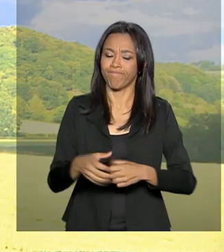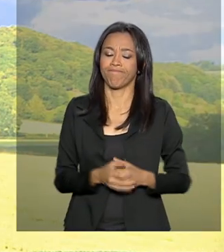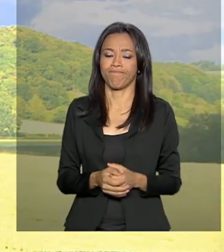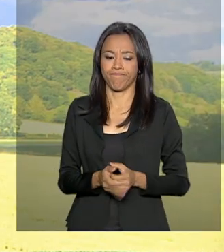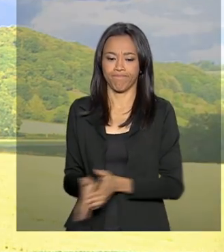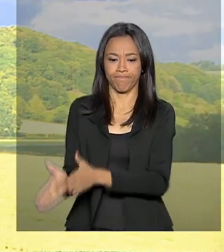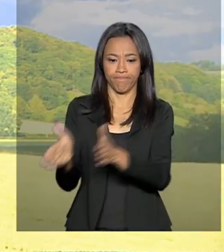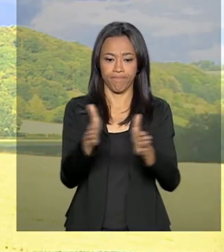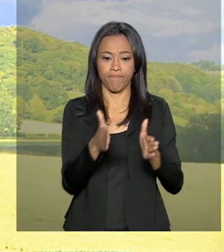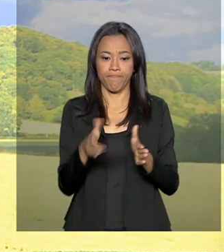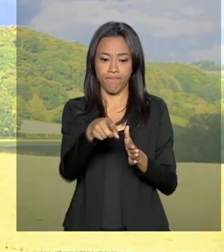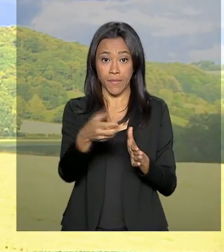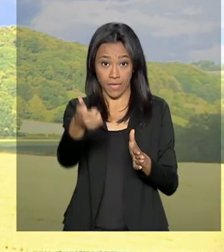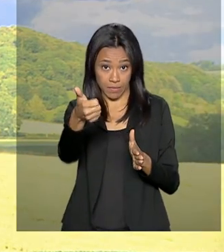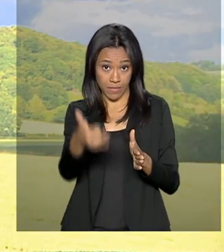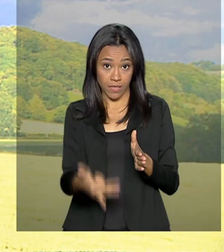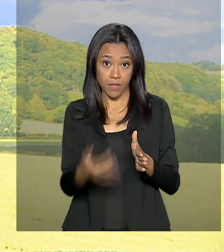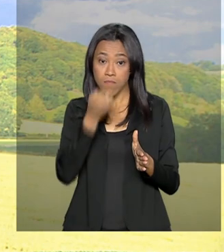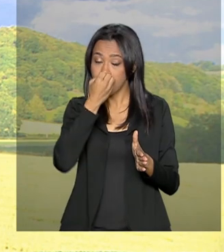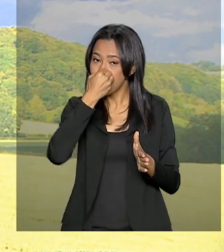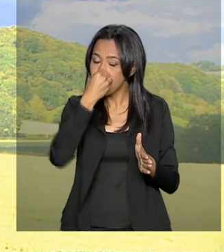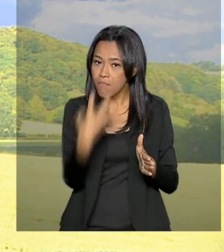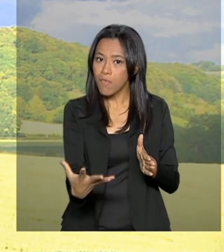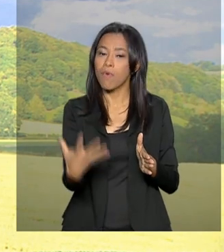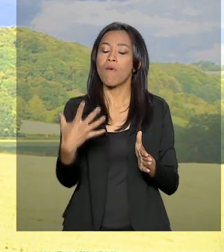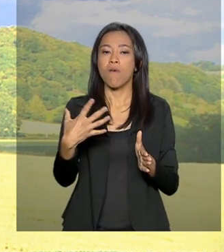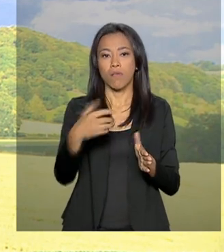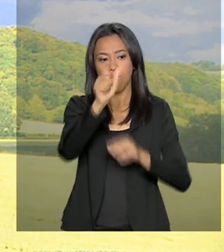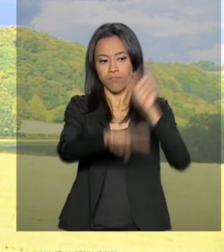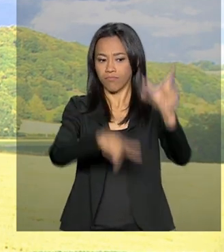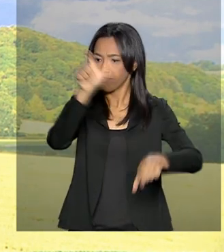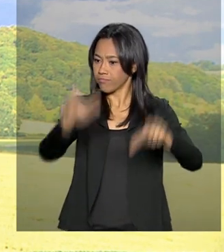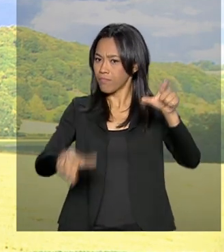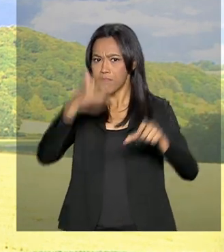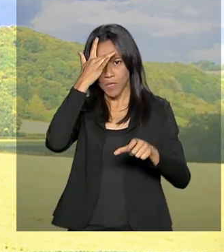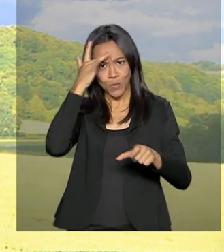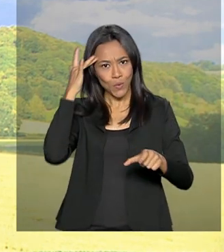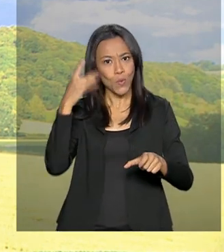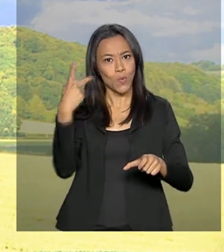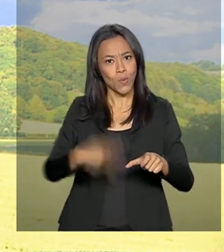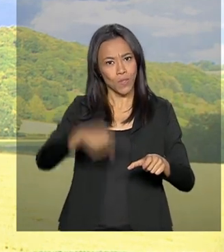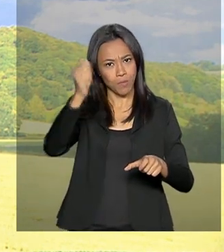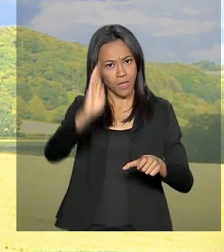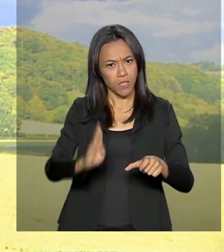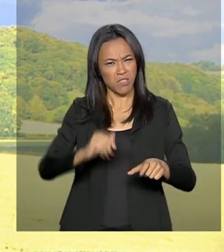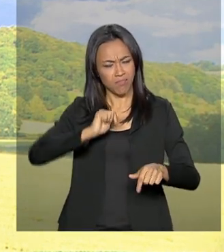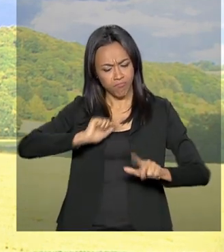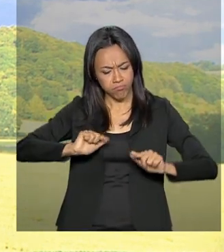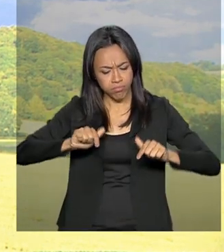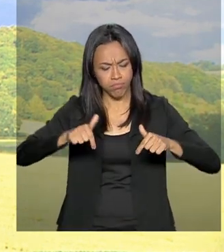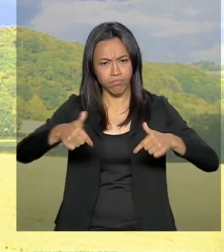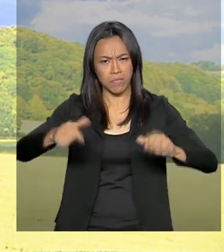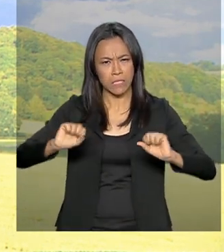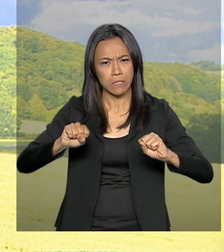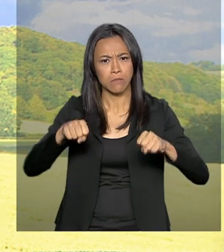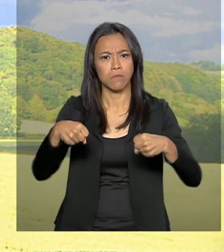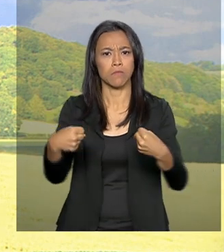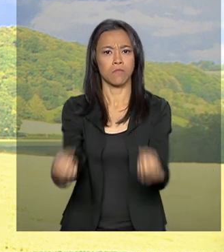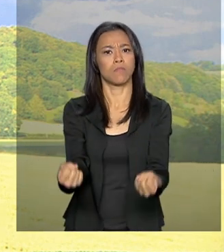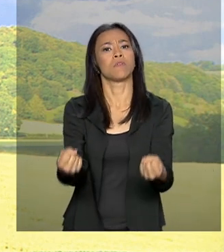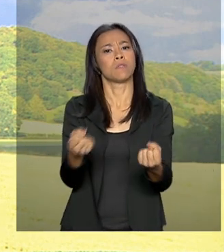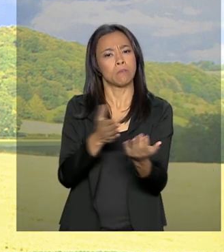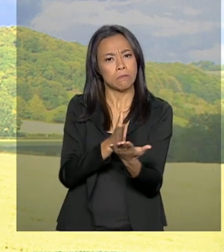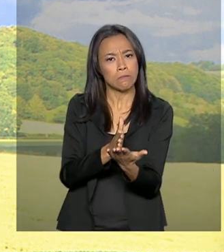muito bom ter brasileiros que realmente trabalham, se empenham, se